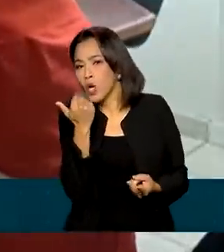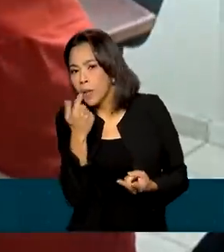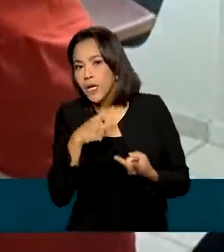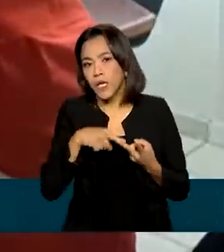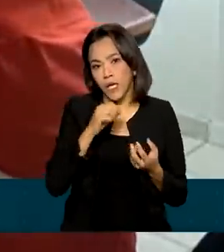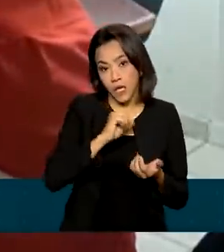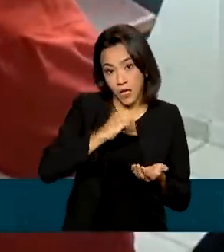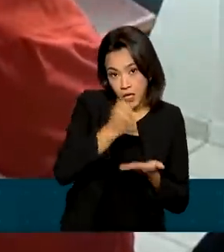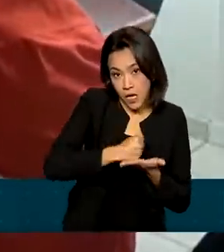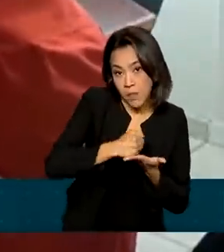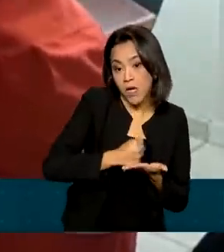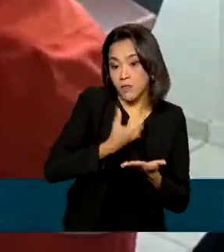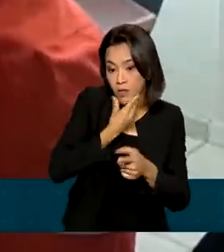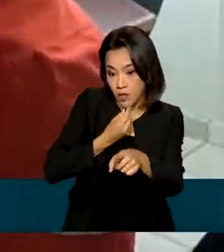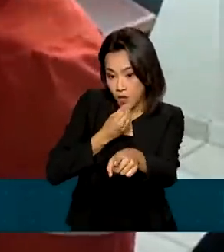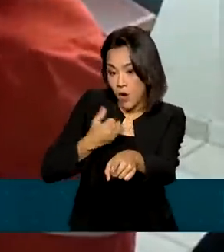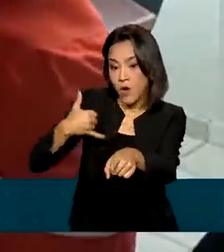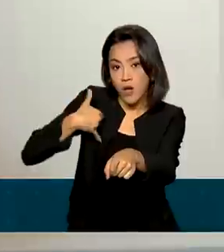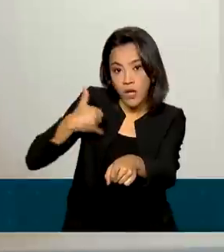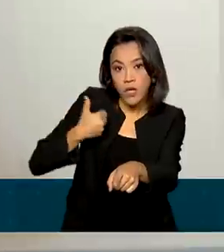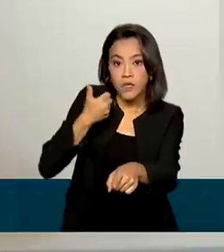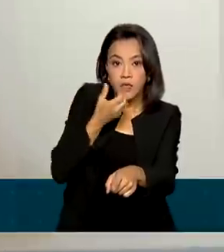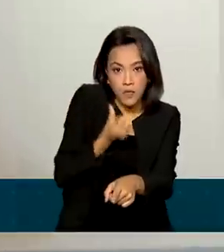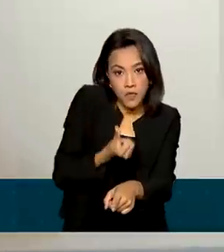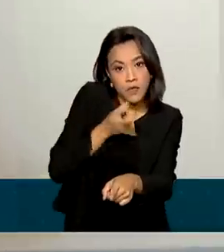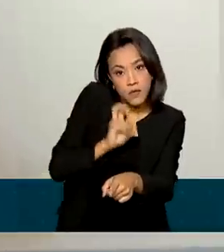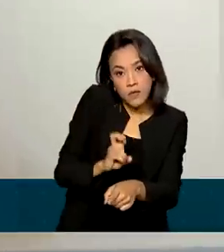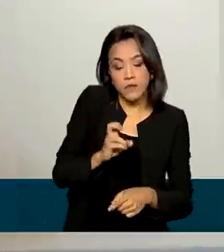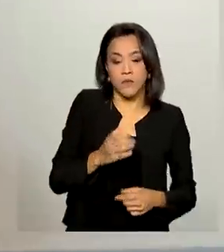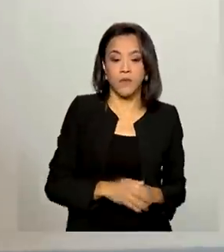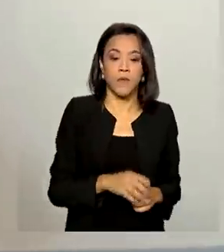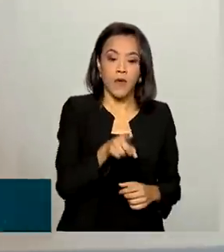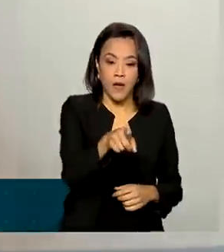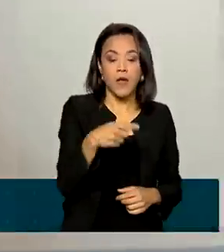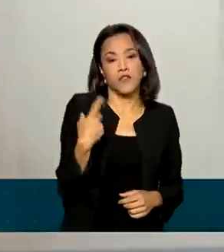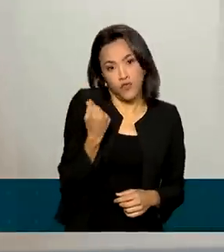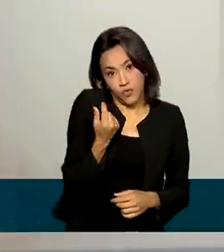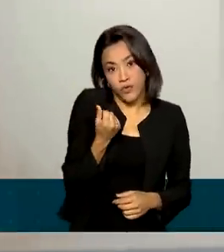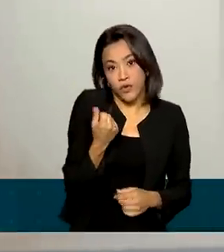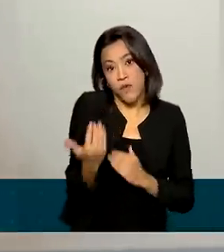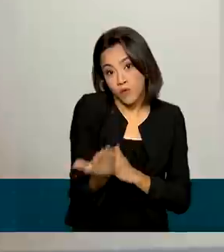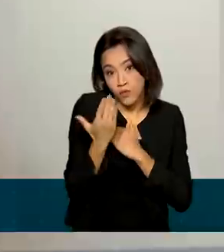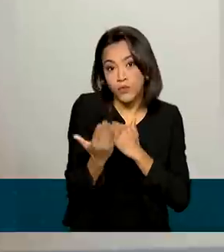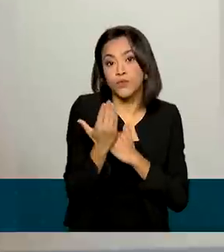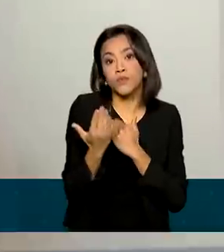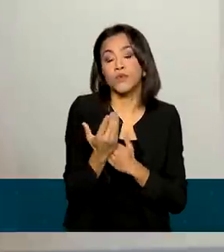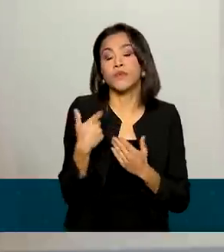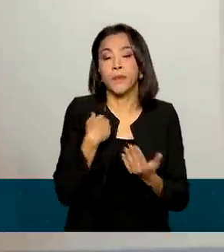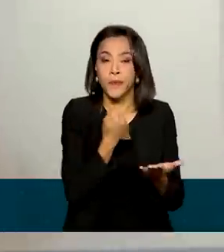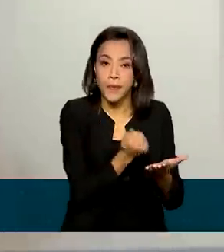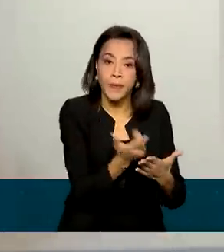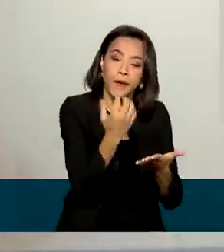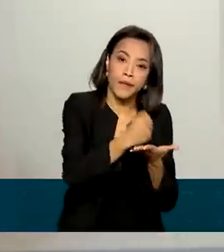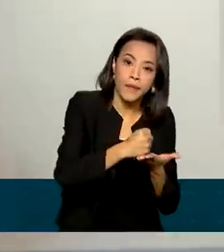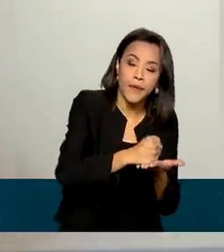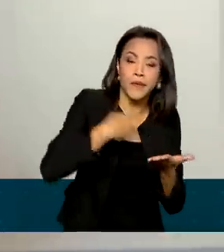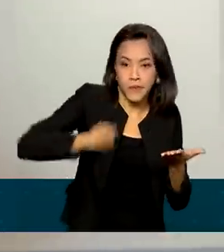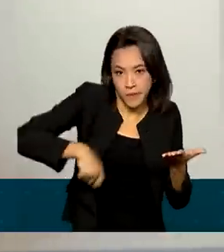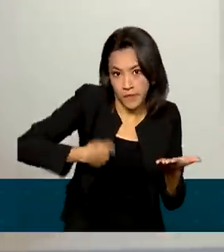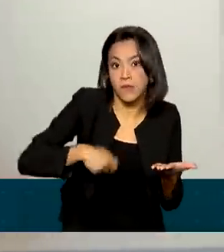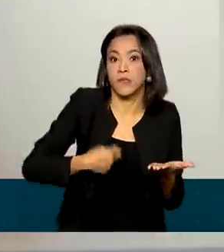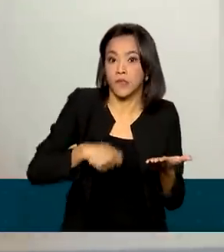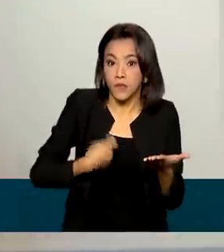Seu Vilmar, de 65 anos. Ajuda para o sustento, eu compro os remédios, medicamentos que eu preciso.